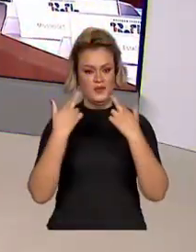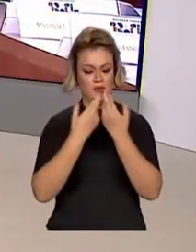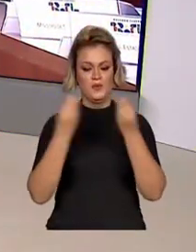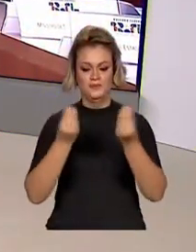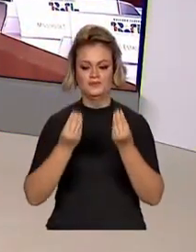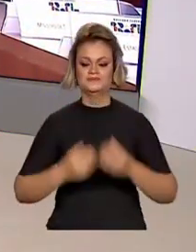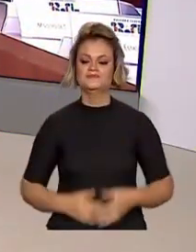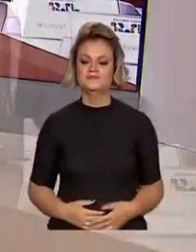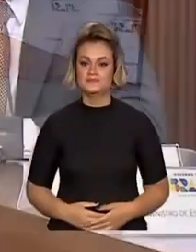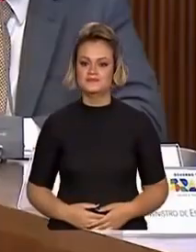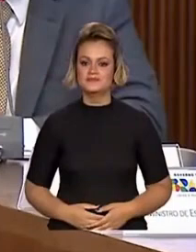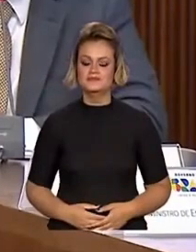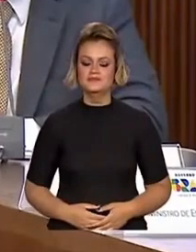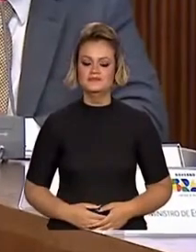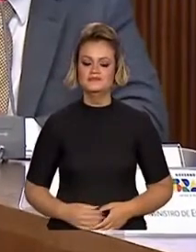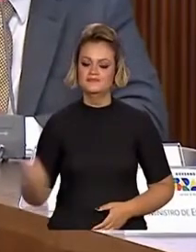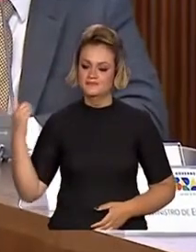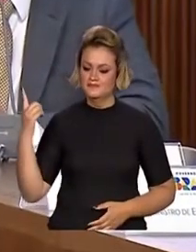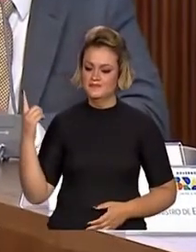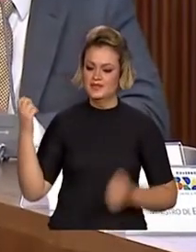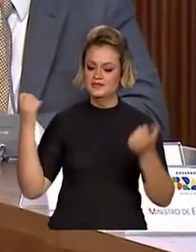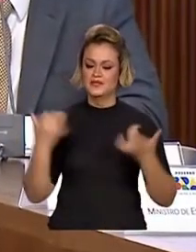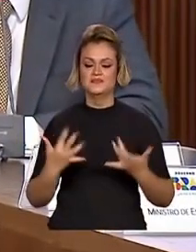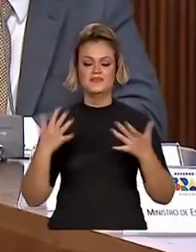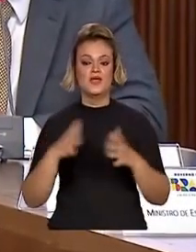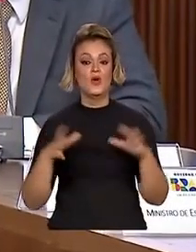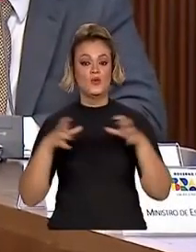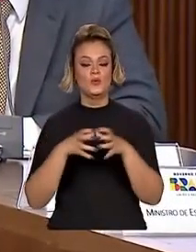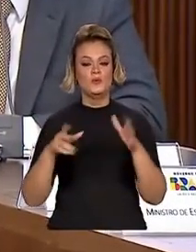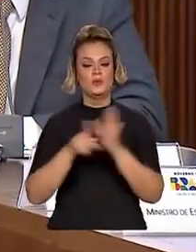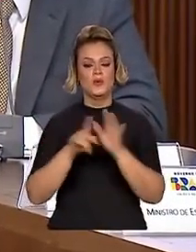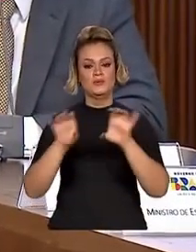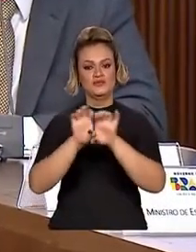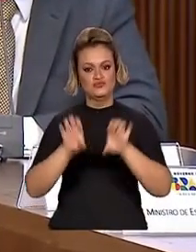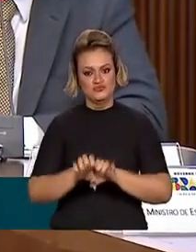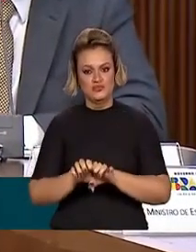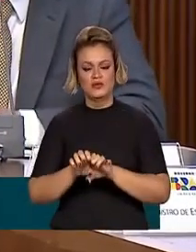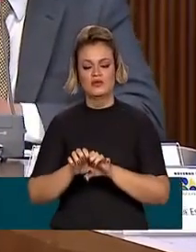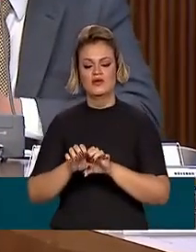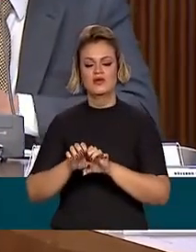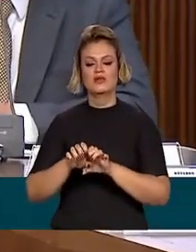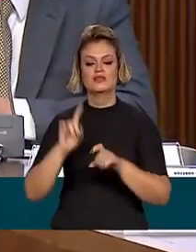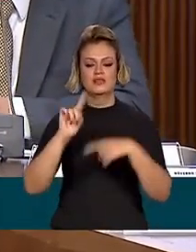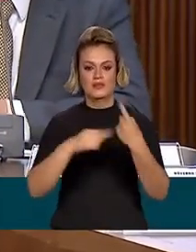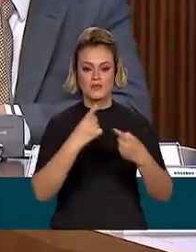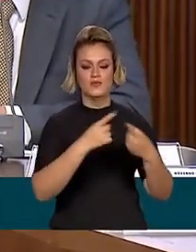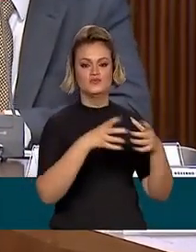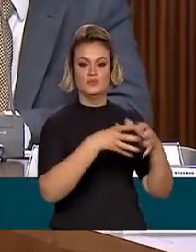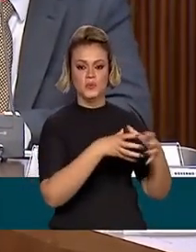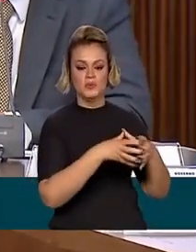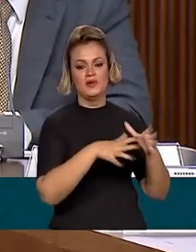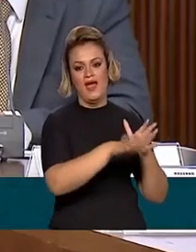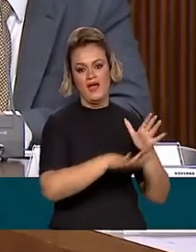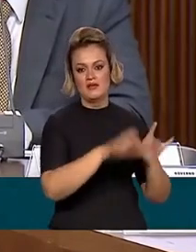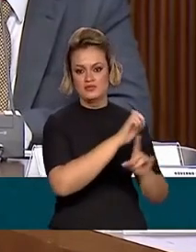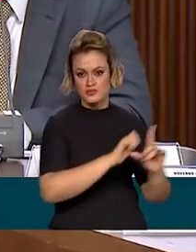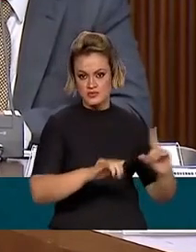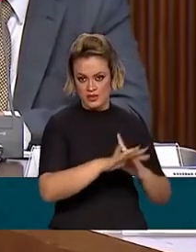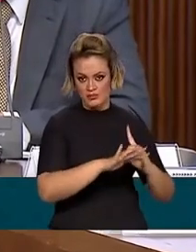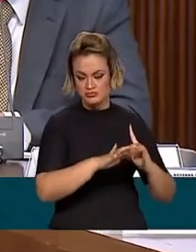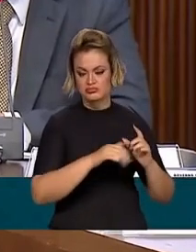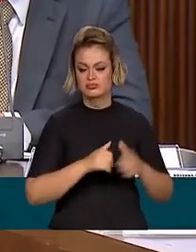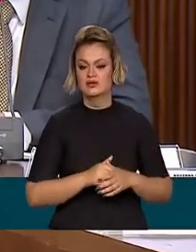Primeiro foi o grupo da infraestrutura, depois o grupo da área social